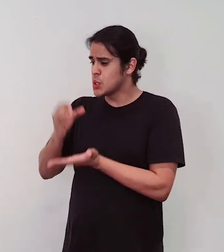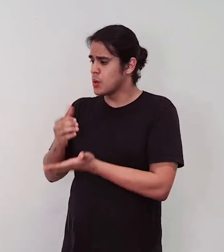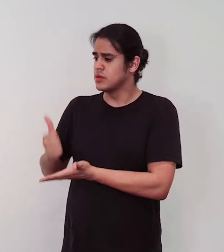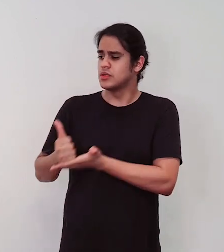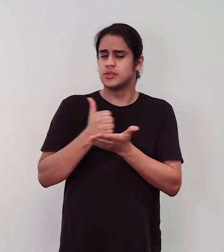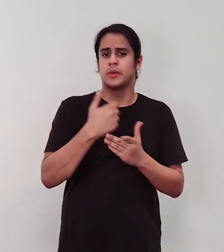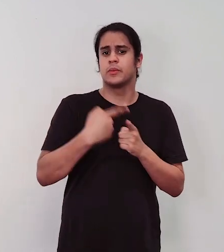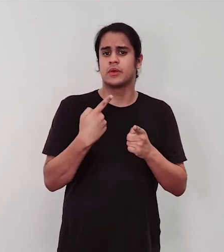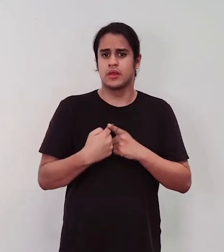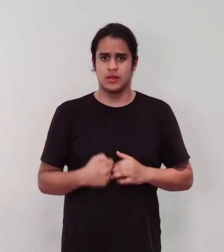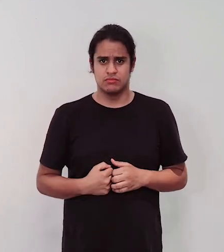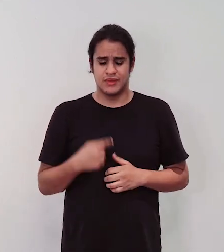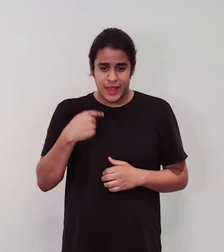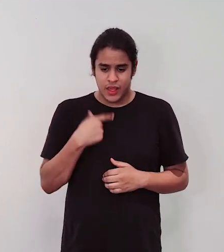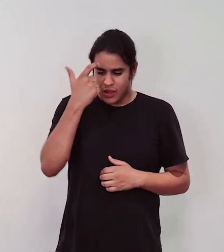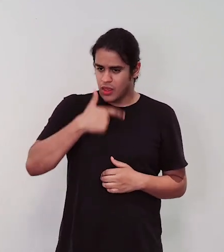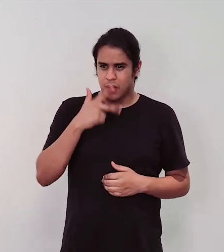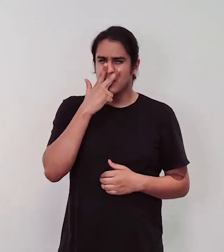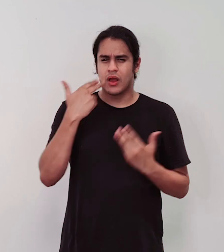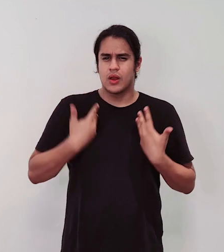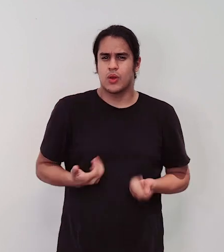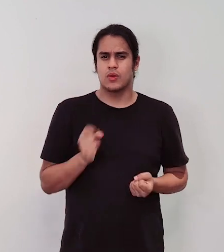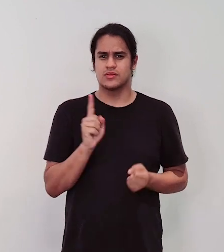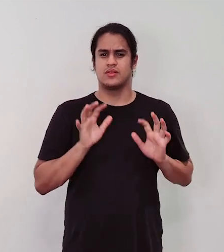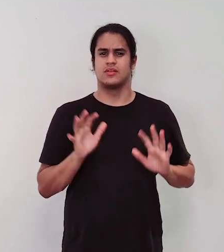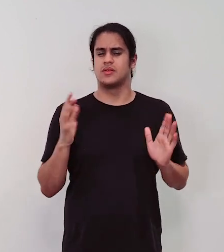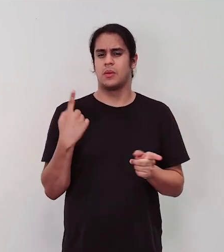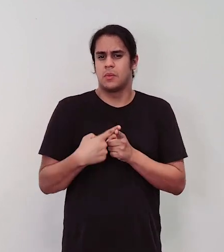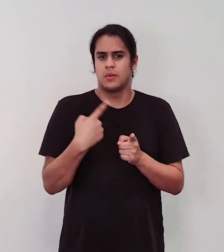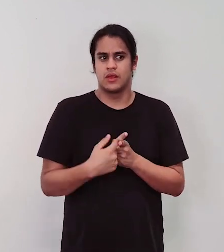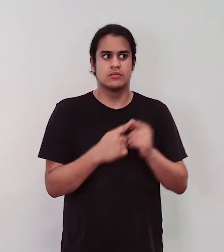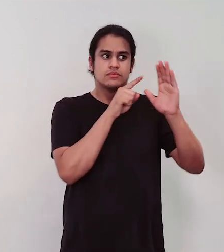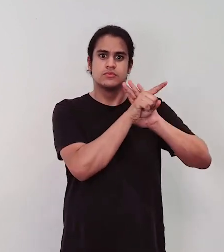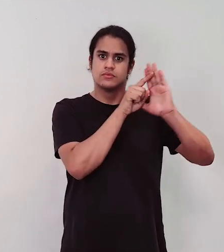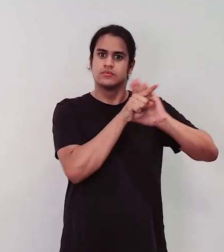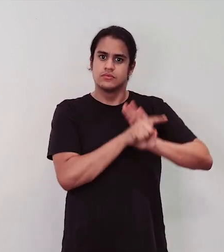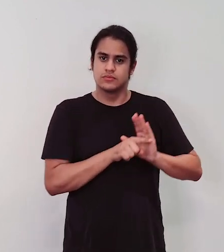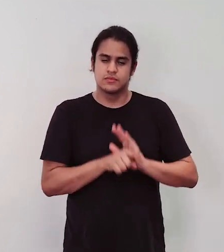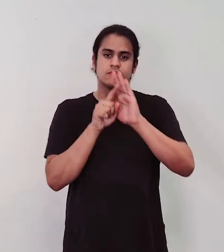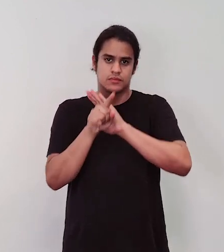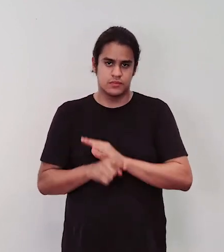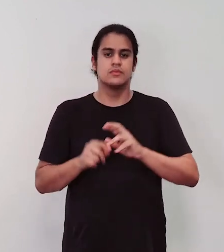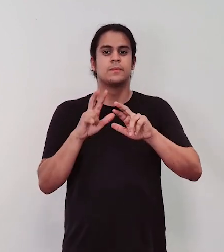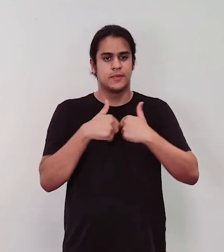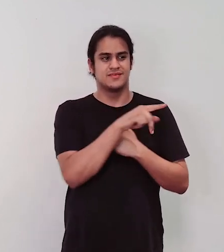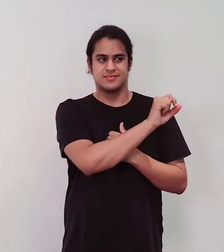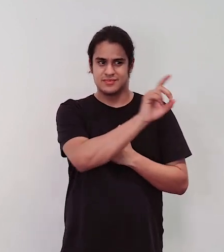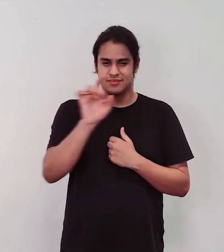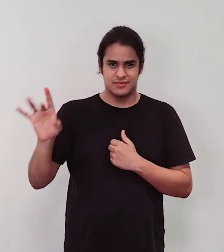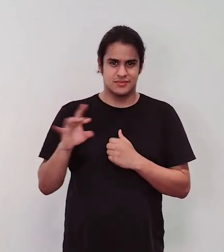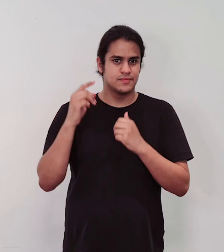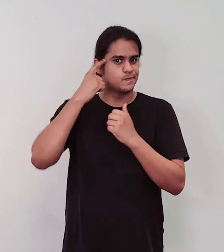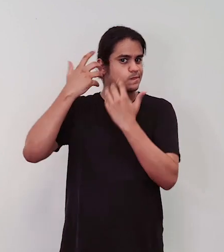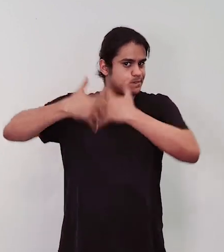por que você não me aceita como eu sou, ou, então, foram várias perguntas que foram surgindo a partir dessas reflexões, e foram